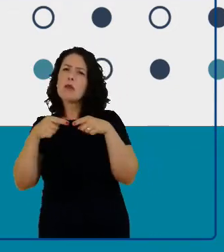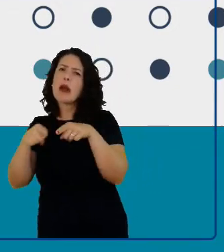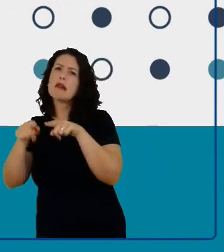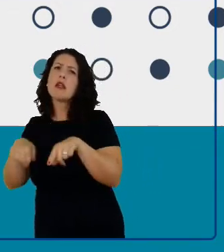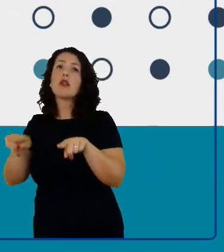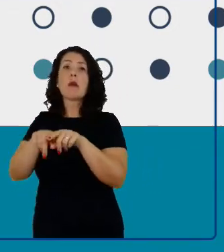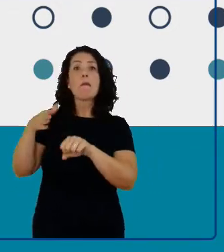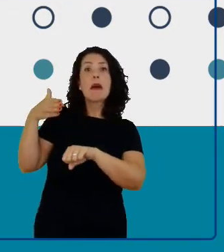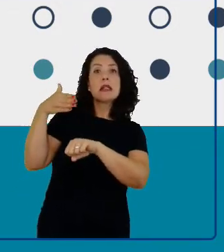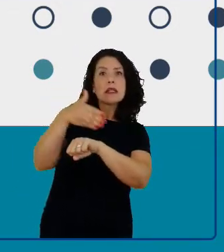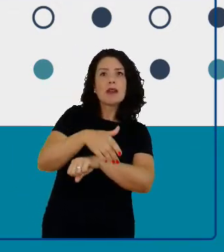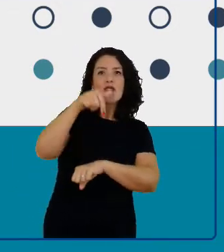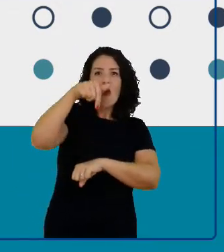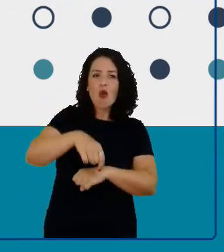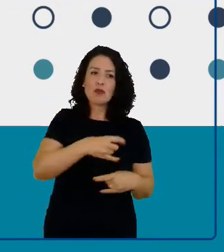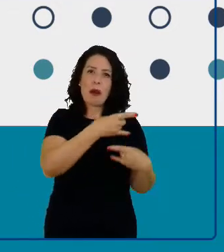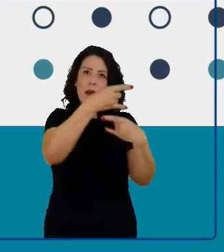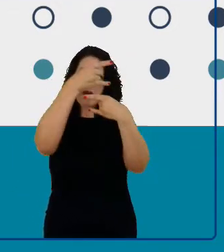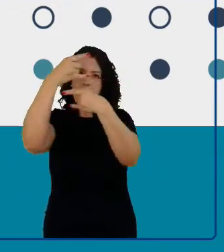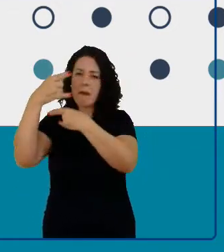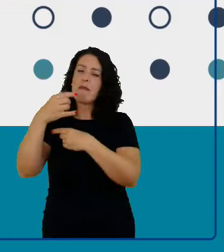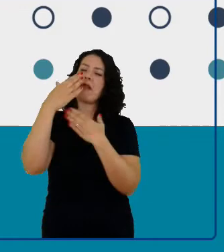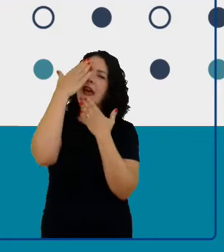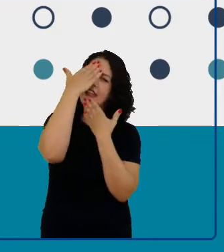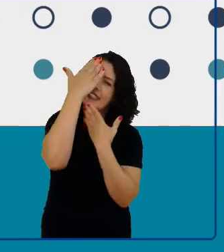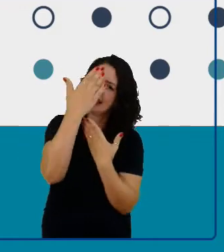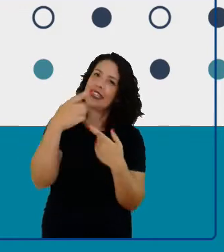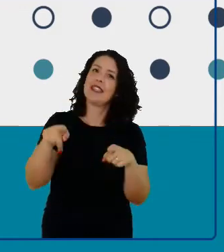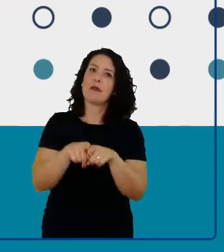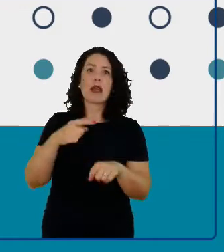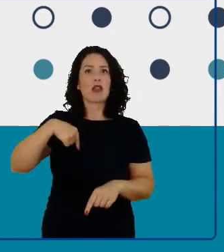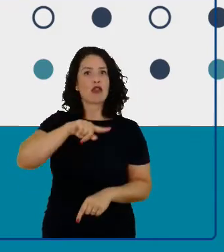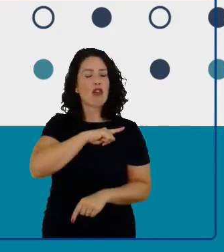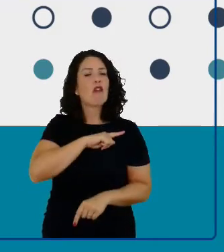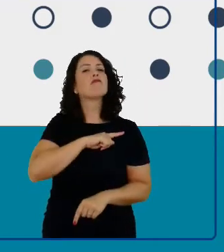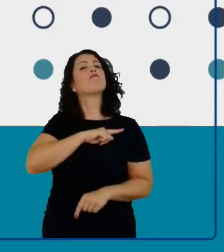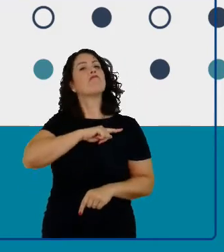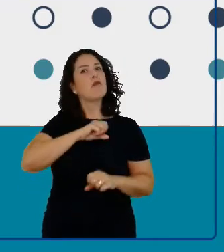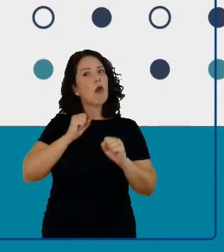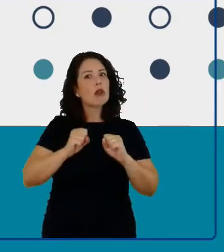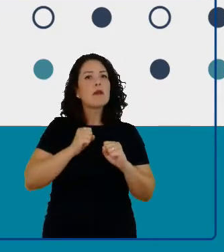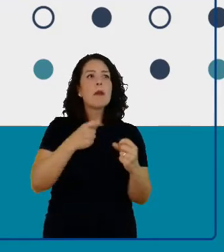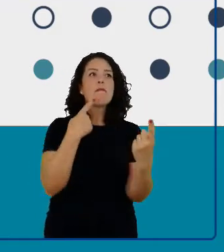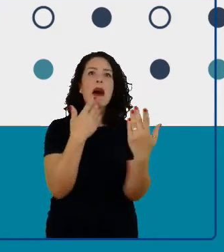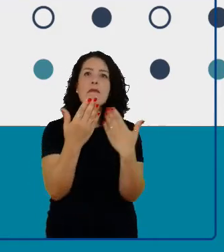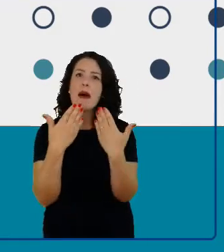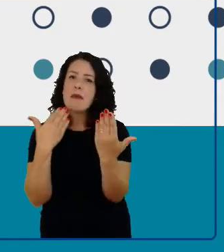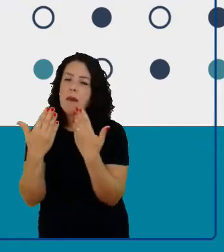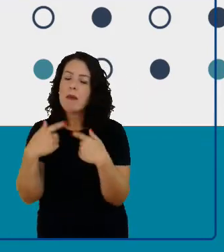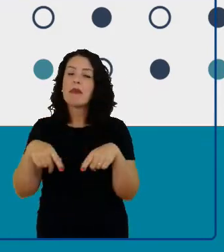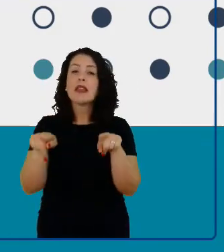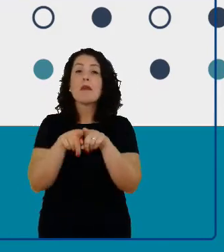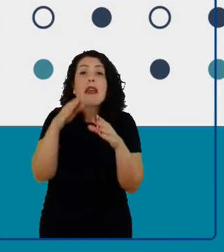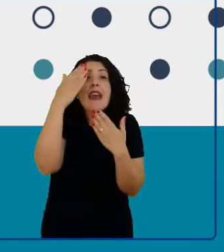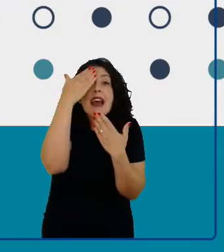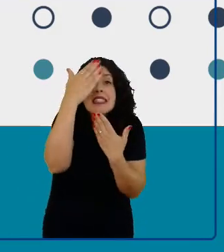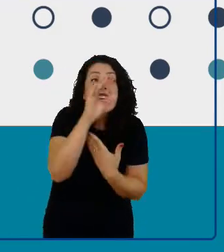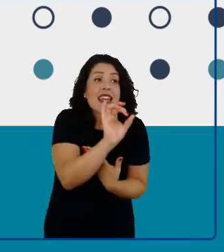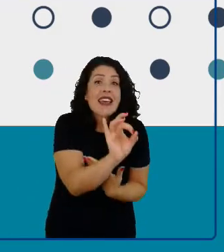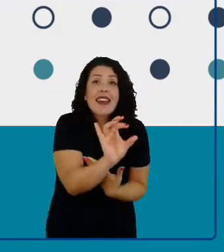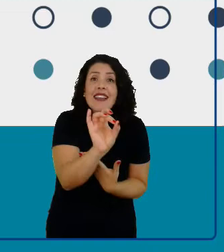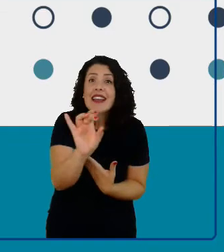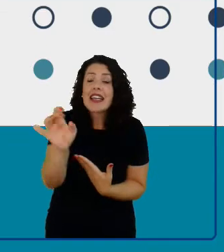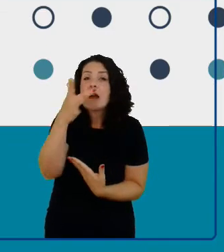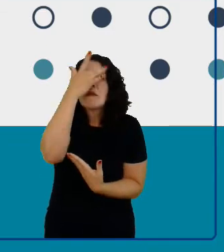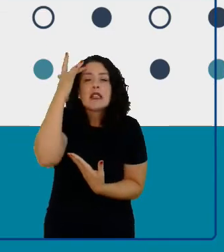mesa hoje, nesse diálogo. E agradecer também cada um e cada uma que está nos